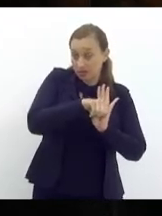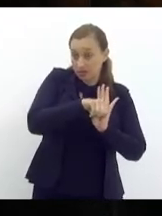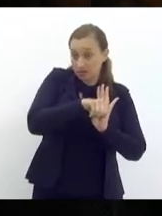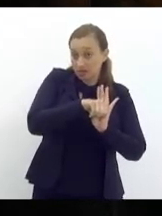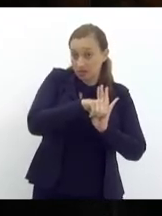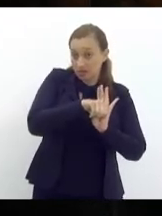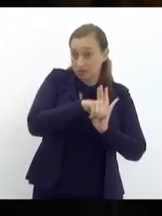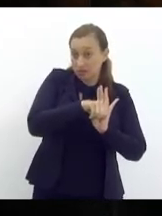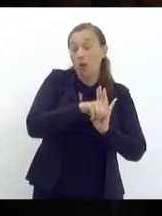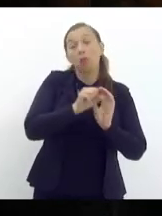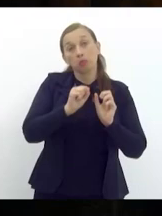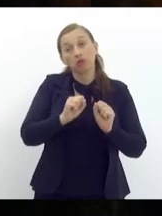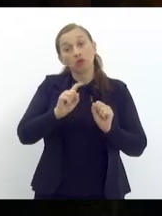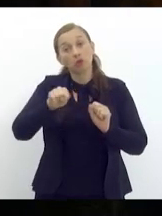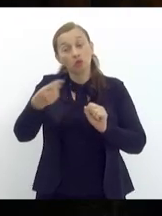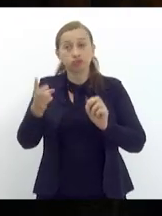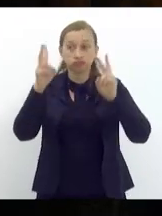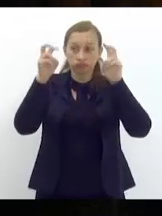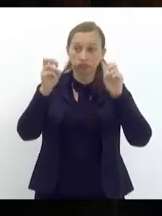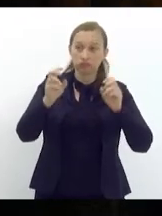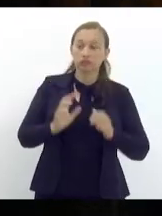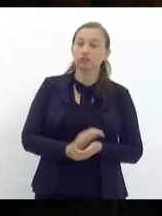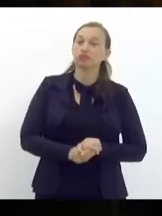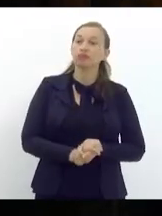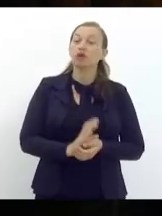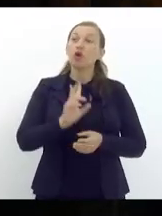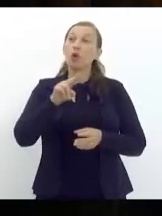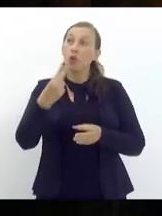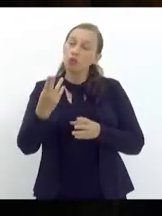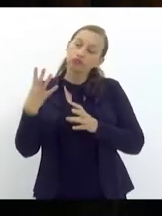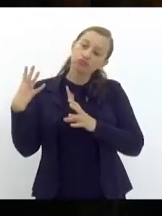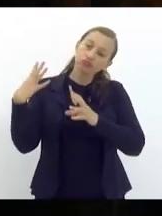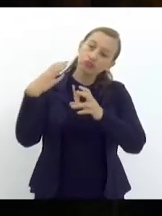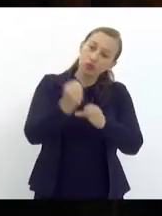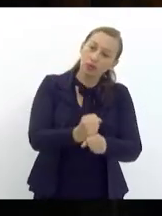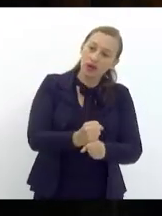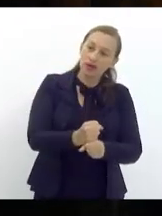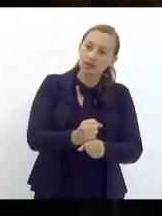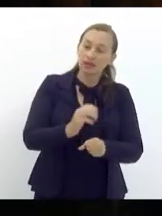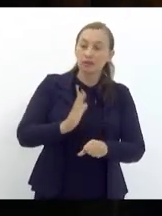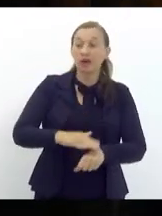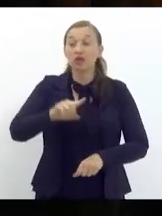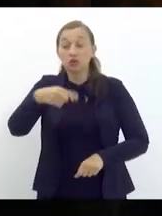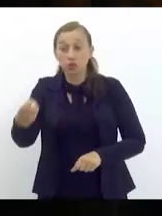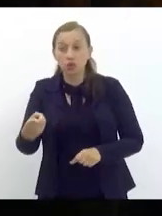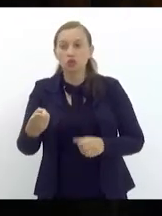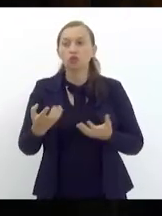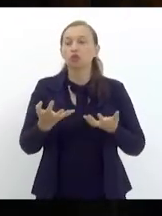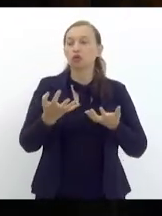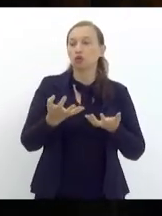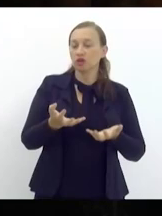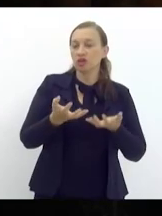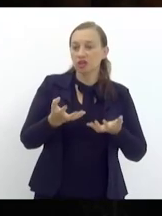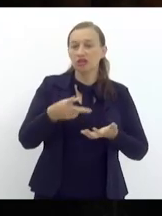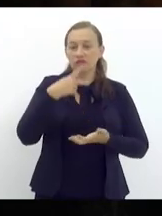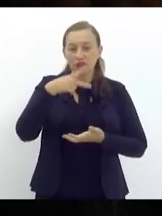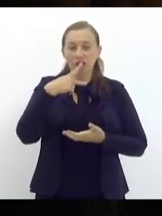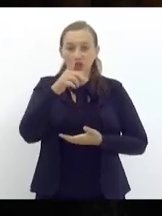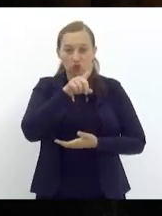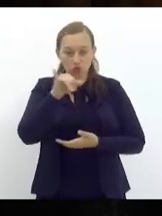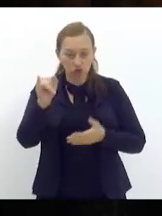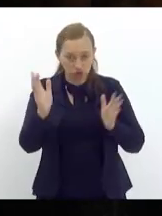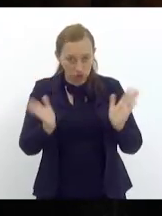critério ou a soma desses e mais alguns o que eu fiz questão no dia de hoje